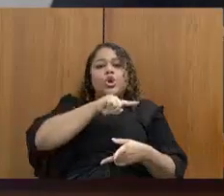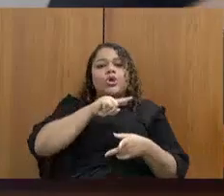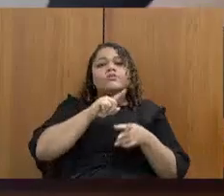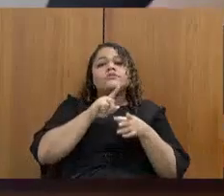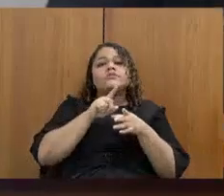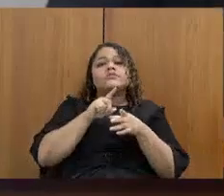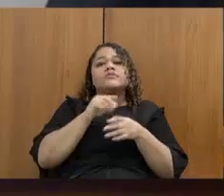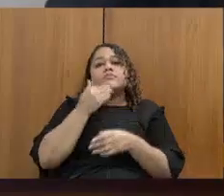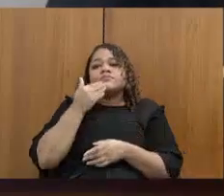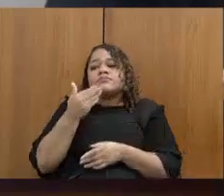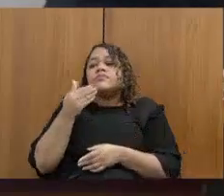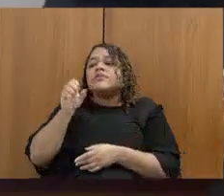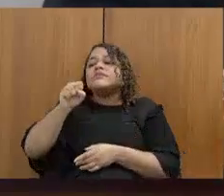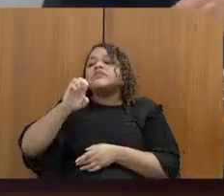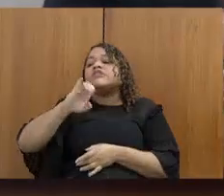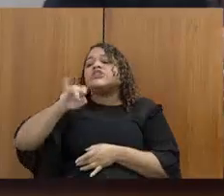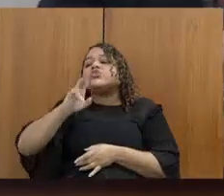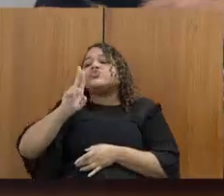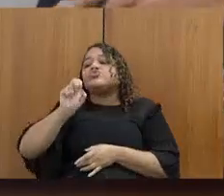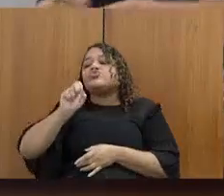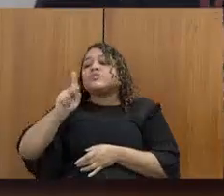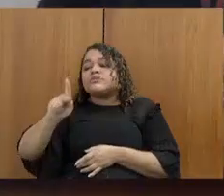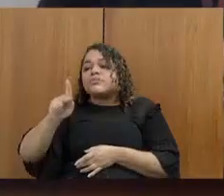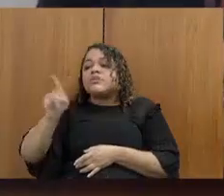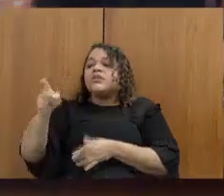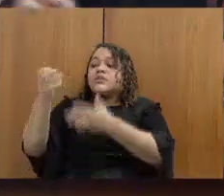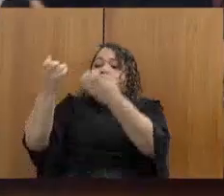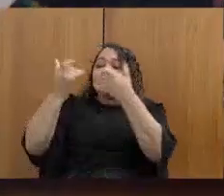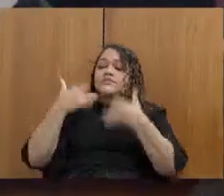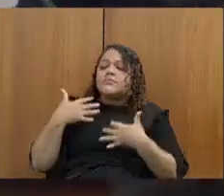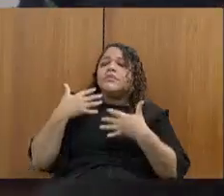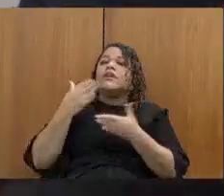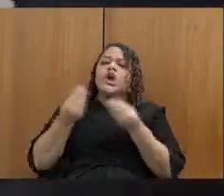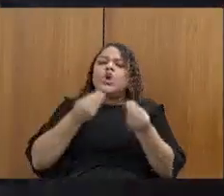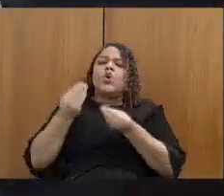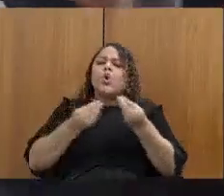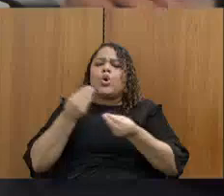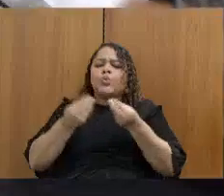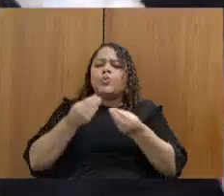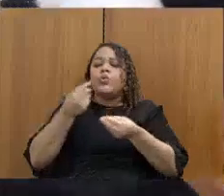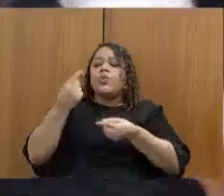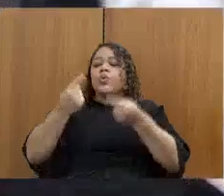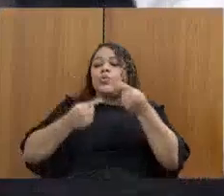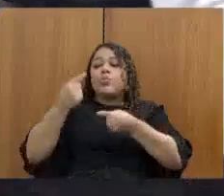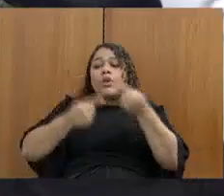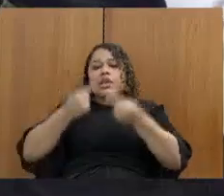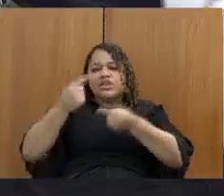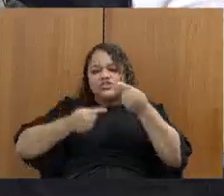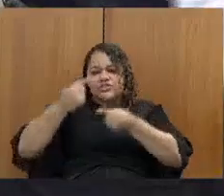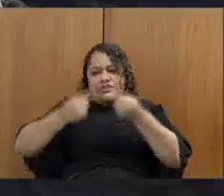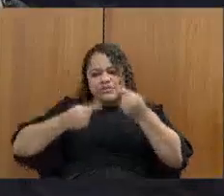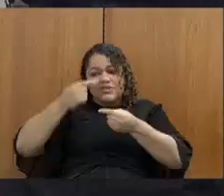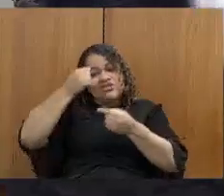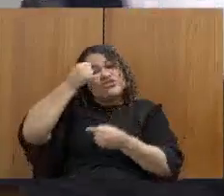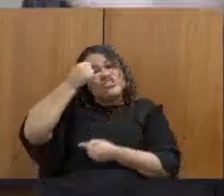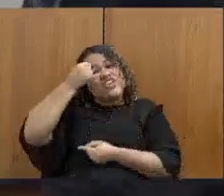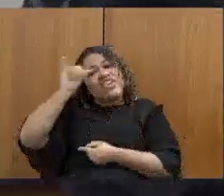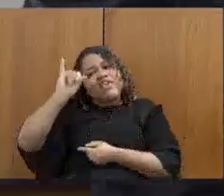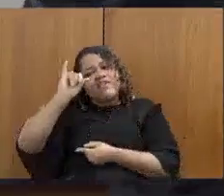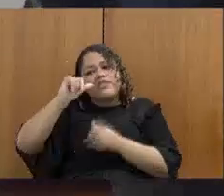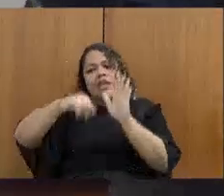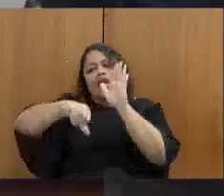trouxesse para nós como está a política de prevenção social, a criminalidade no Estado.